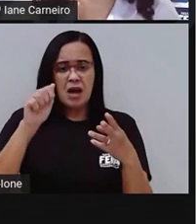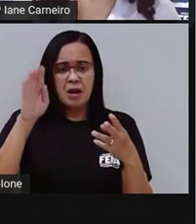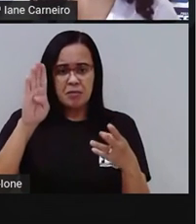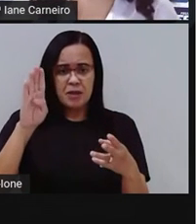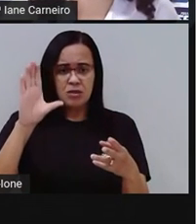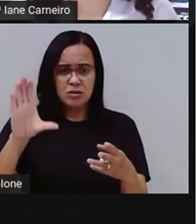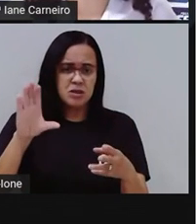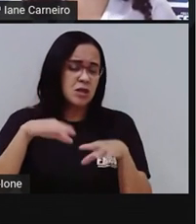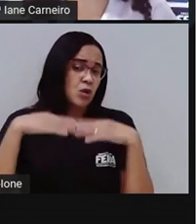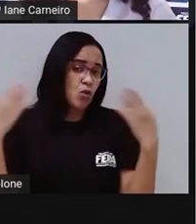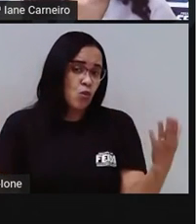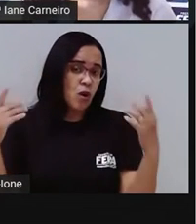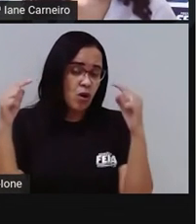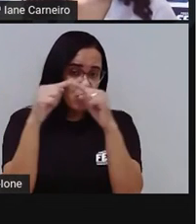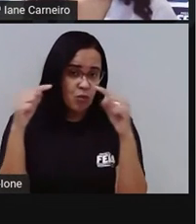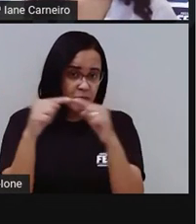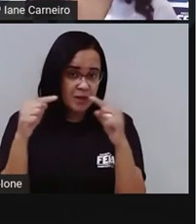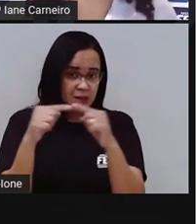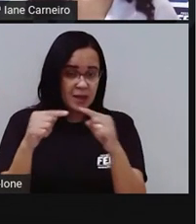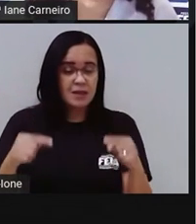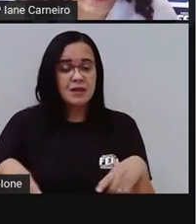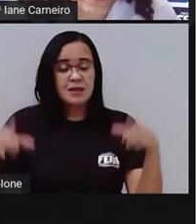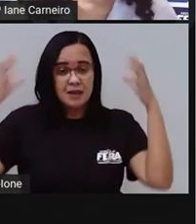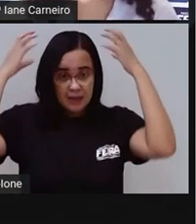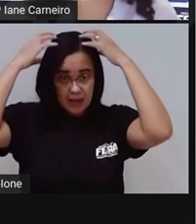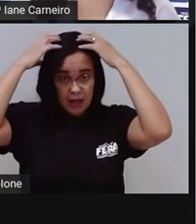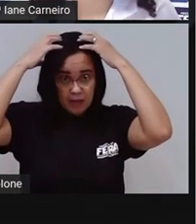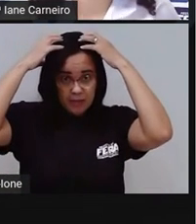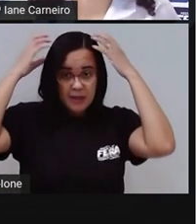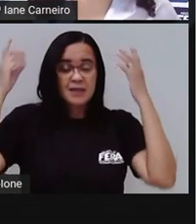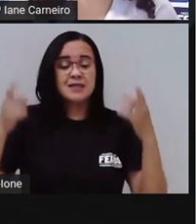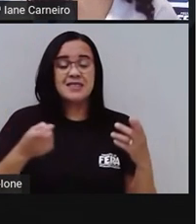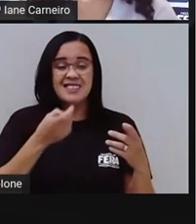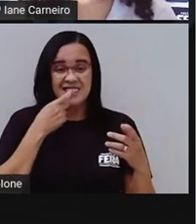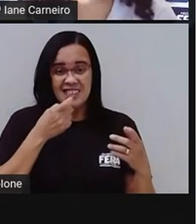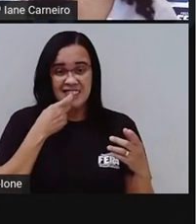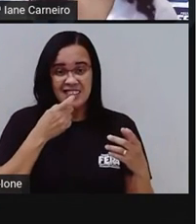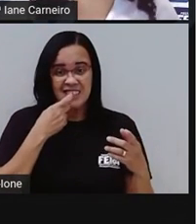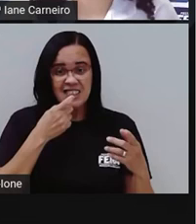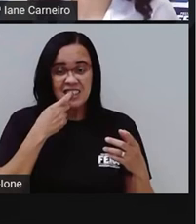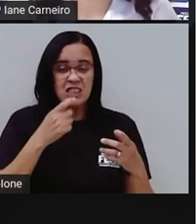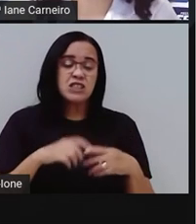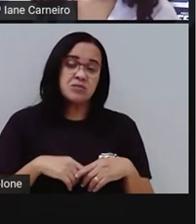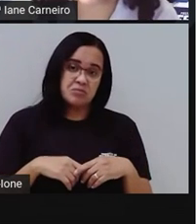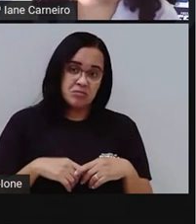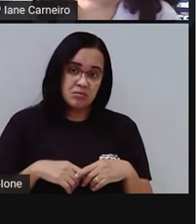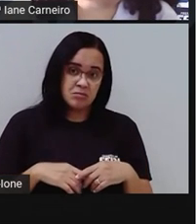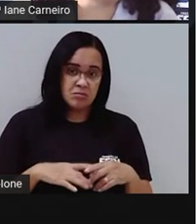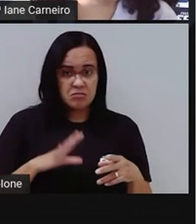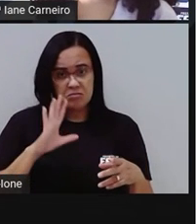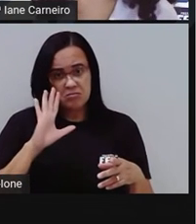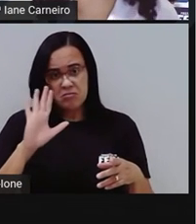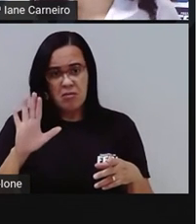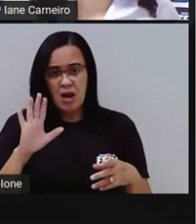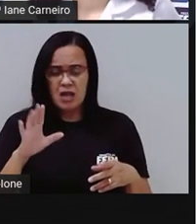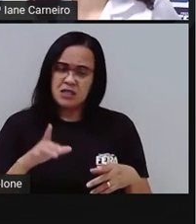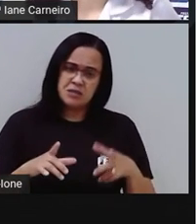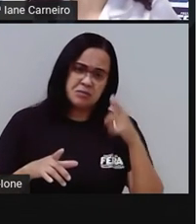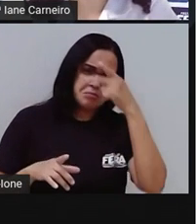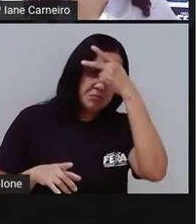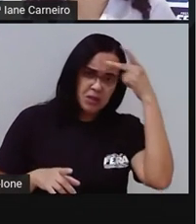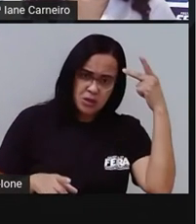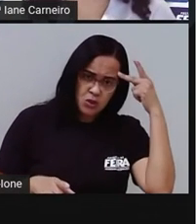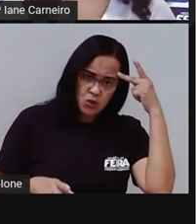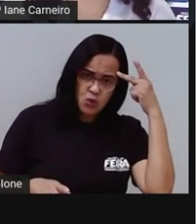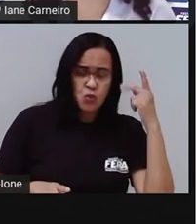a dica. Tem cabeça. O alho tem cabeça, o vampiro tem cabeça e o morcego tem cabeça. E